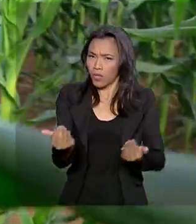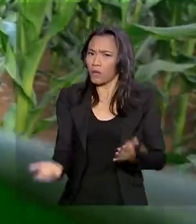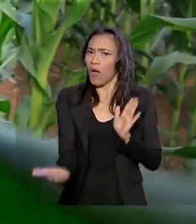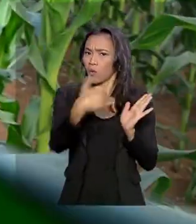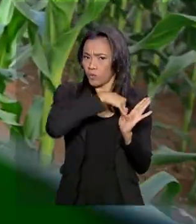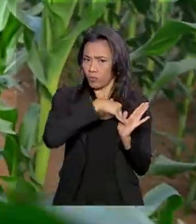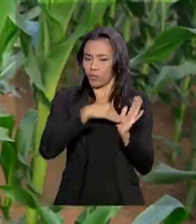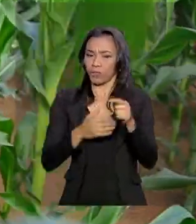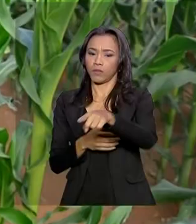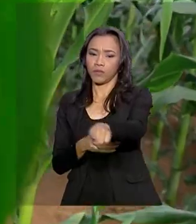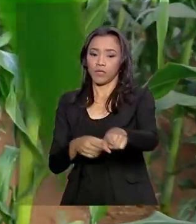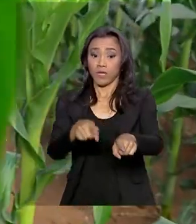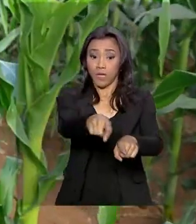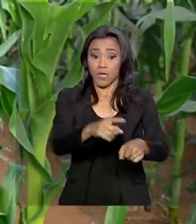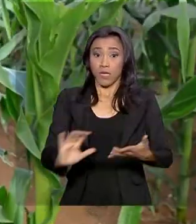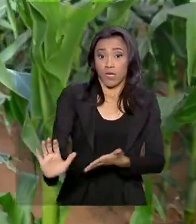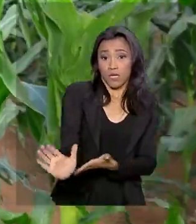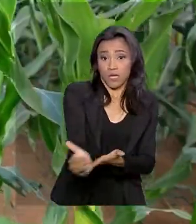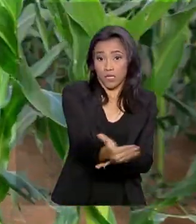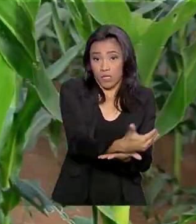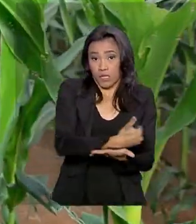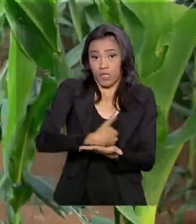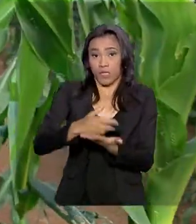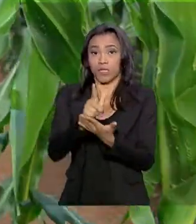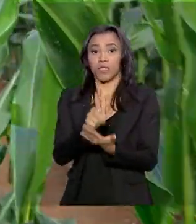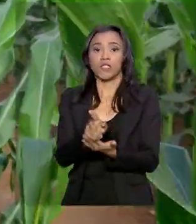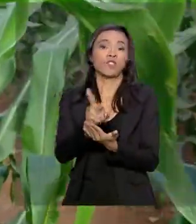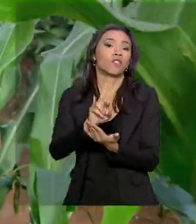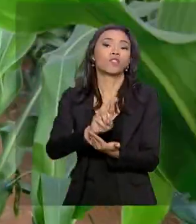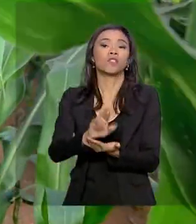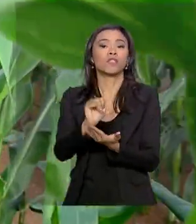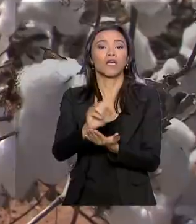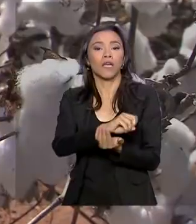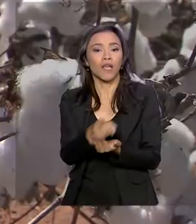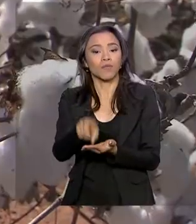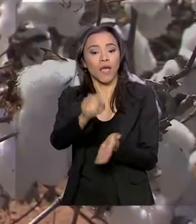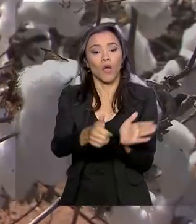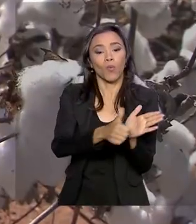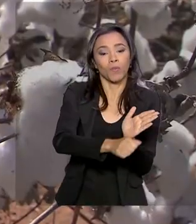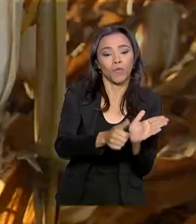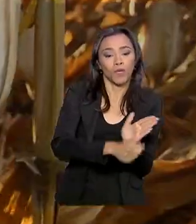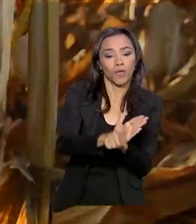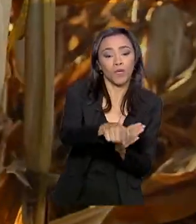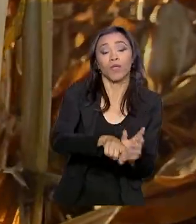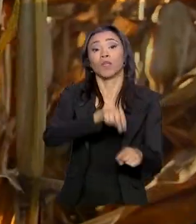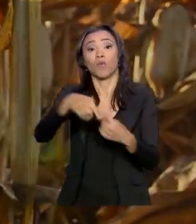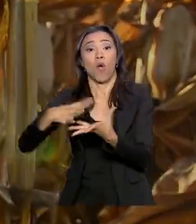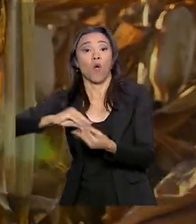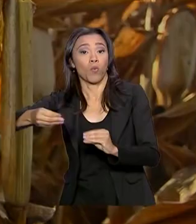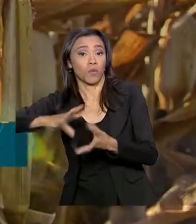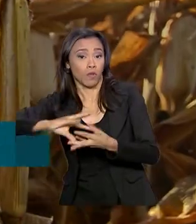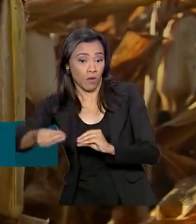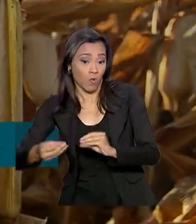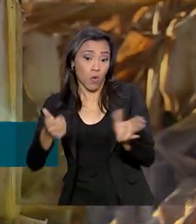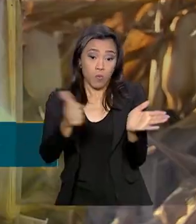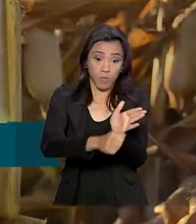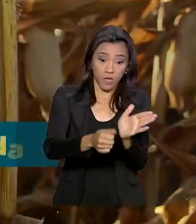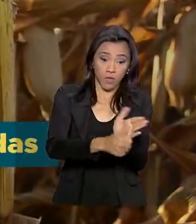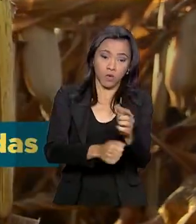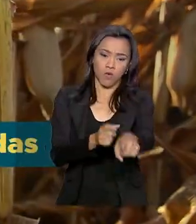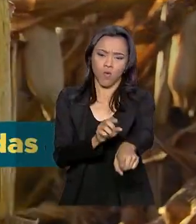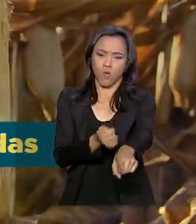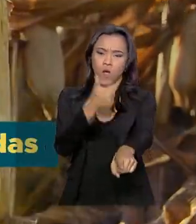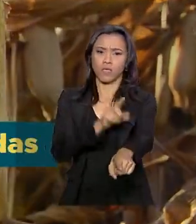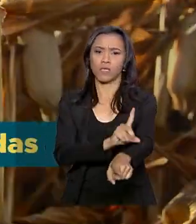Os destaques da maior safra de grãos da história ficam por conta do milho e do algodão. A safra de milho deve alcançar quase